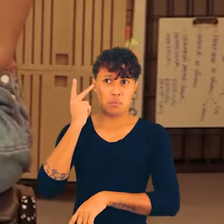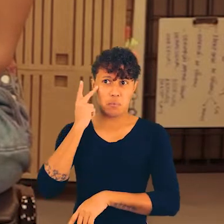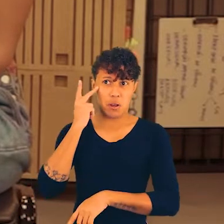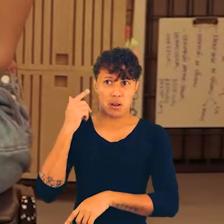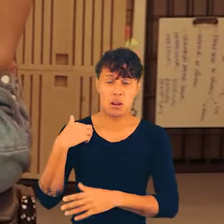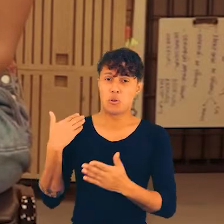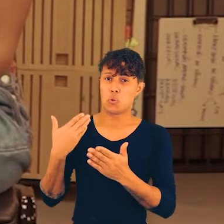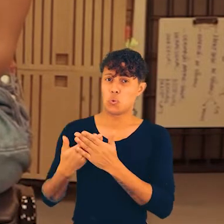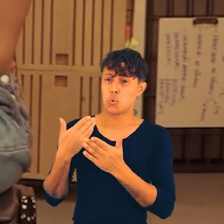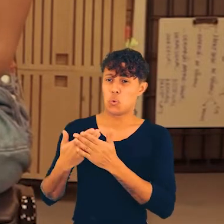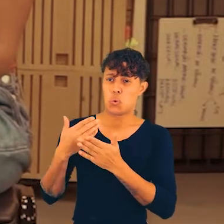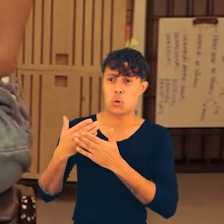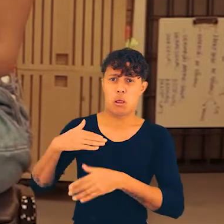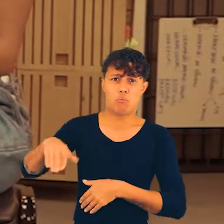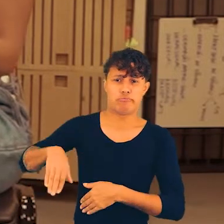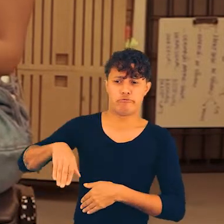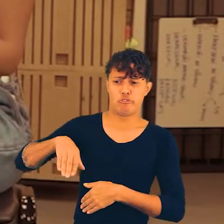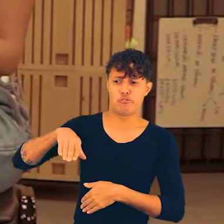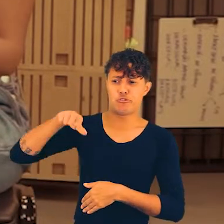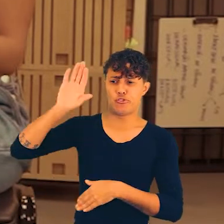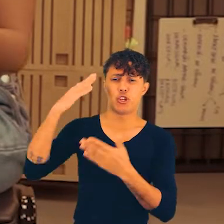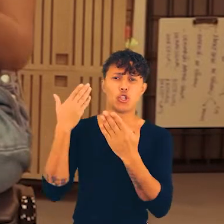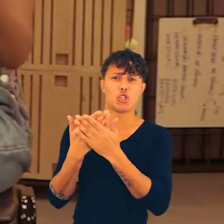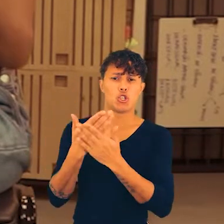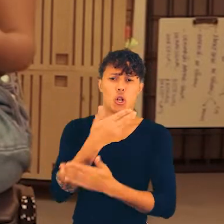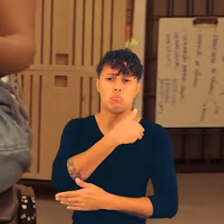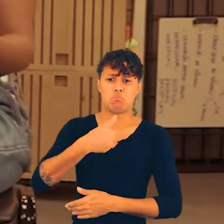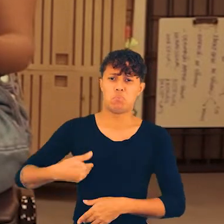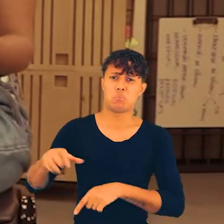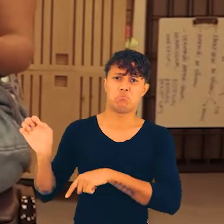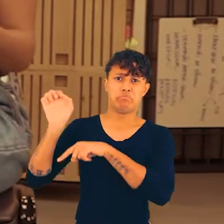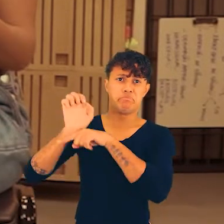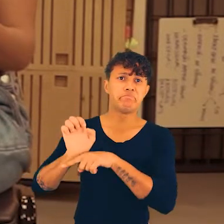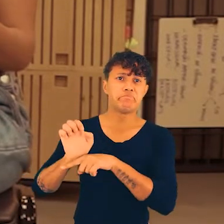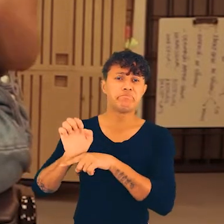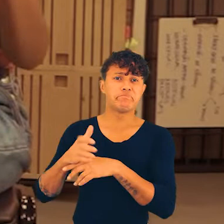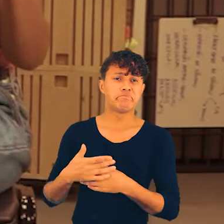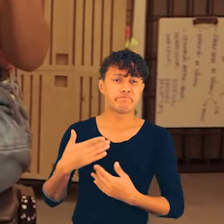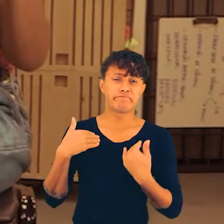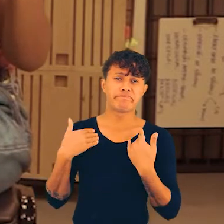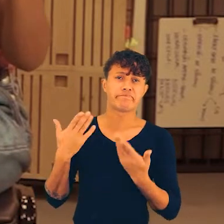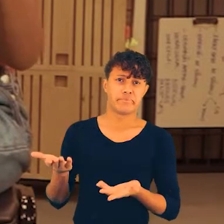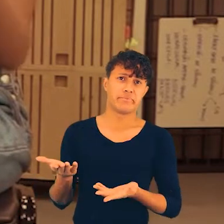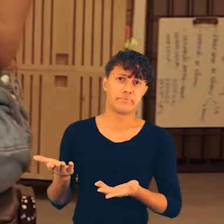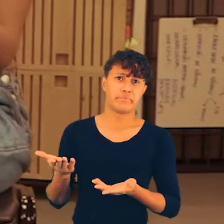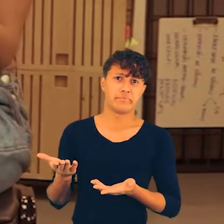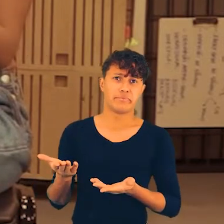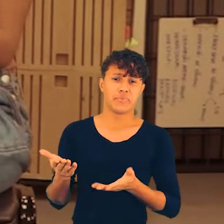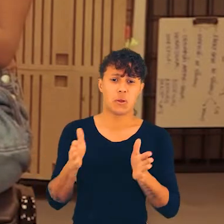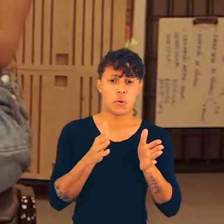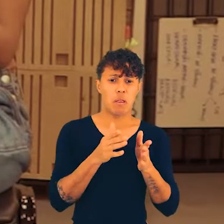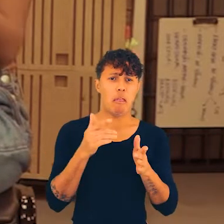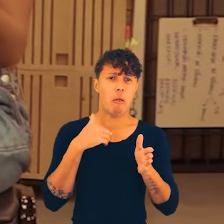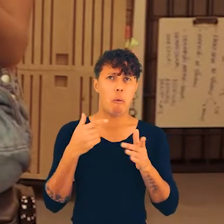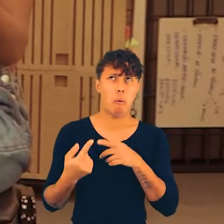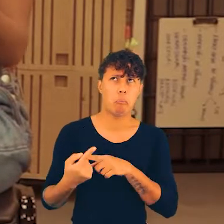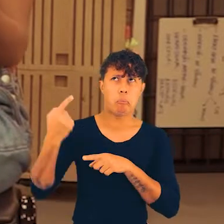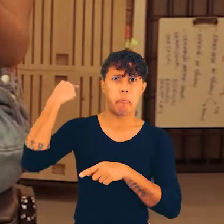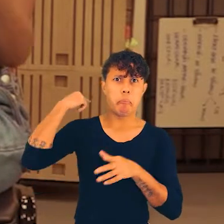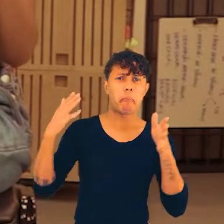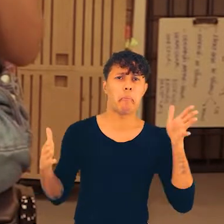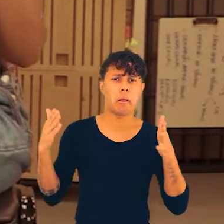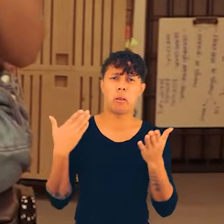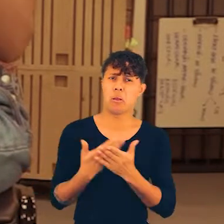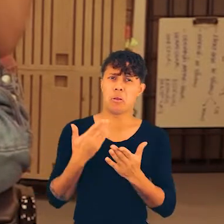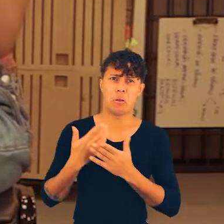Estado de São Paulo. Eu estudei a minha vida toda nas escolas públicas estaduais. Então, ali dentro, no meu período de